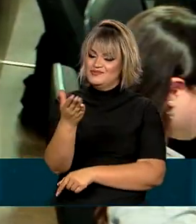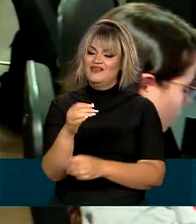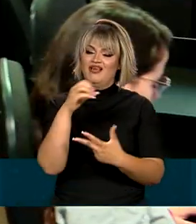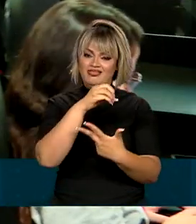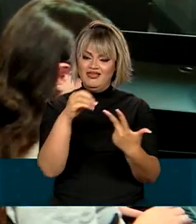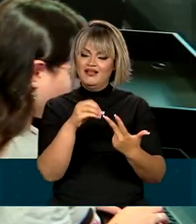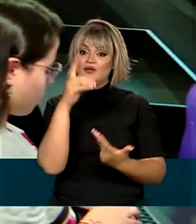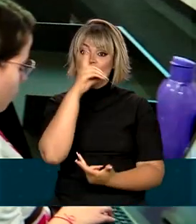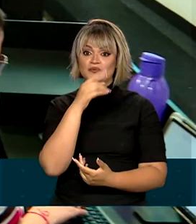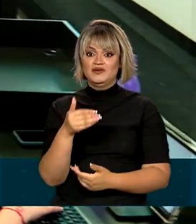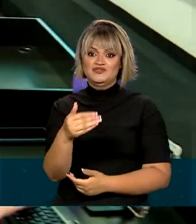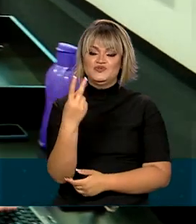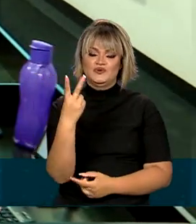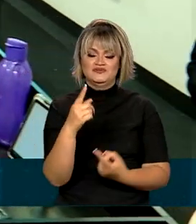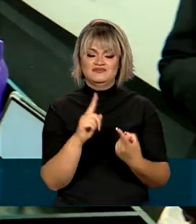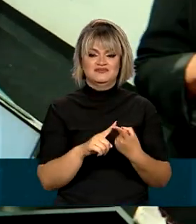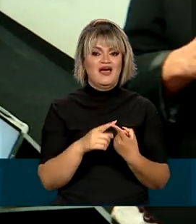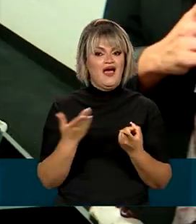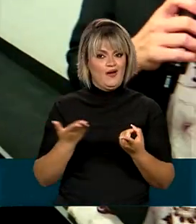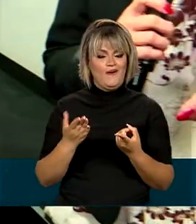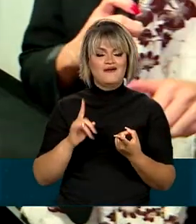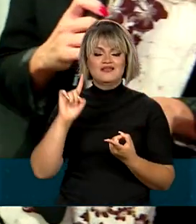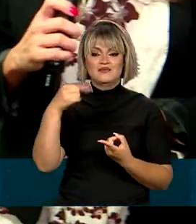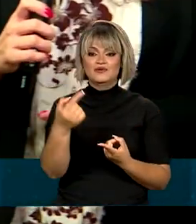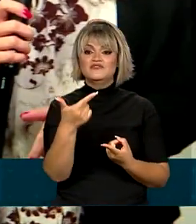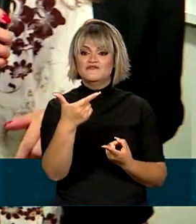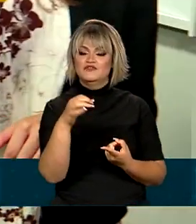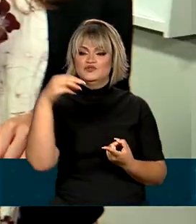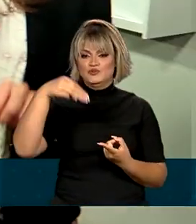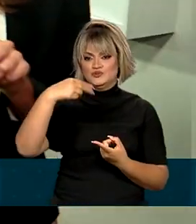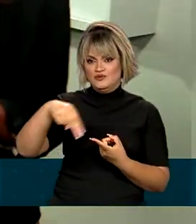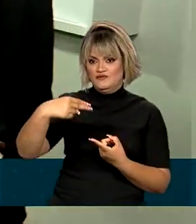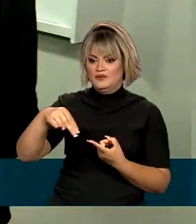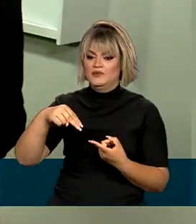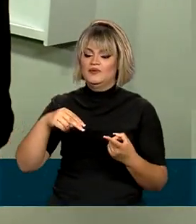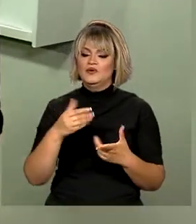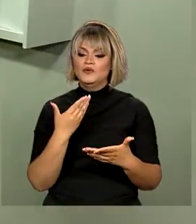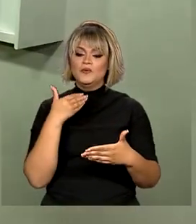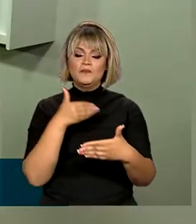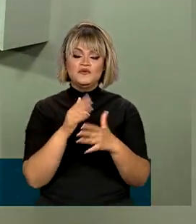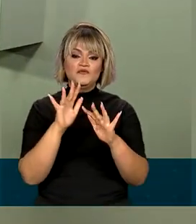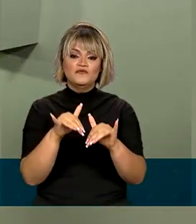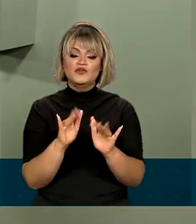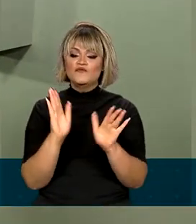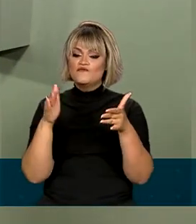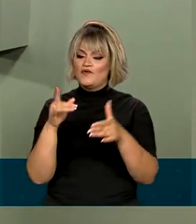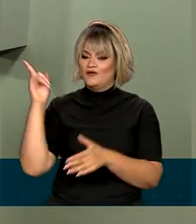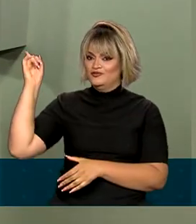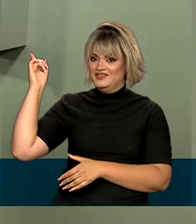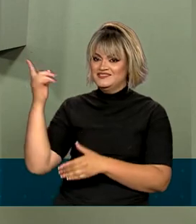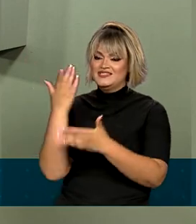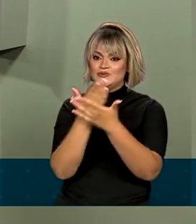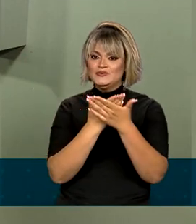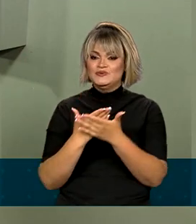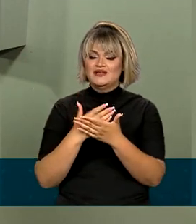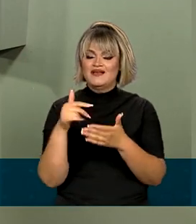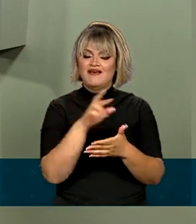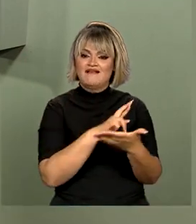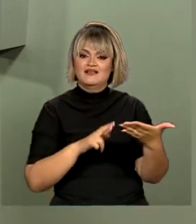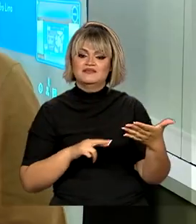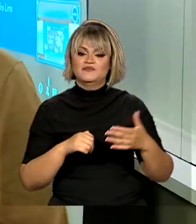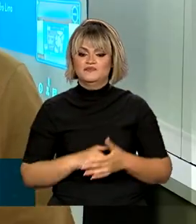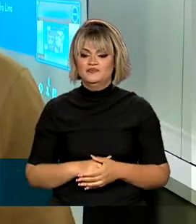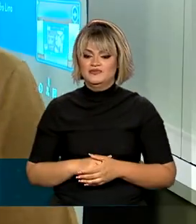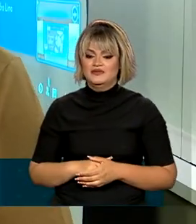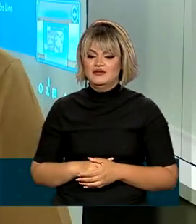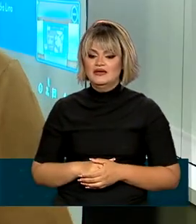dois domingos consecutivos, nos dias 13 e 20 de novembro. Na reta final, o foco dessa turma aqui é a prova de redação.